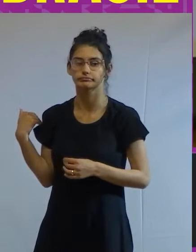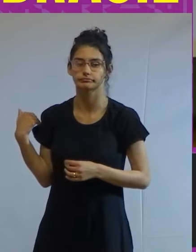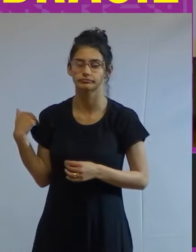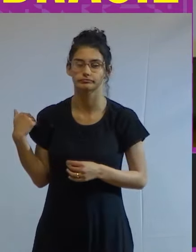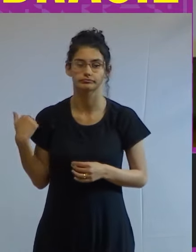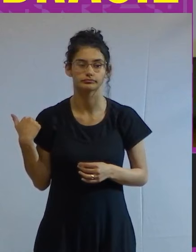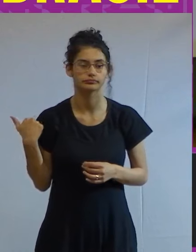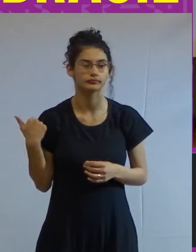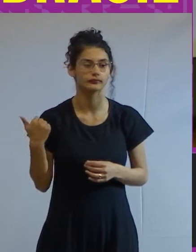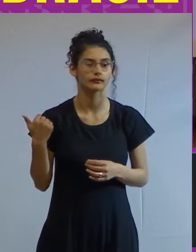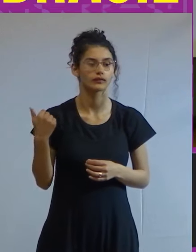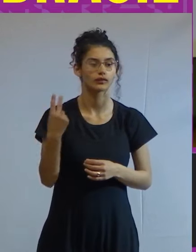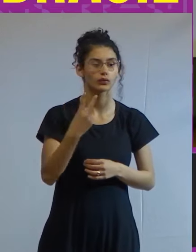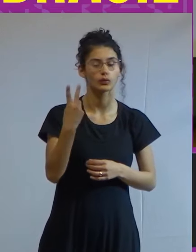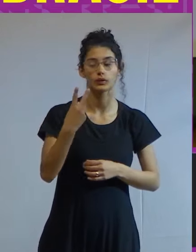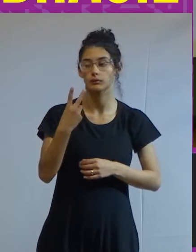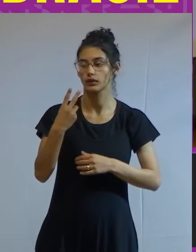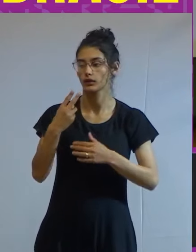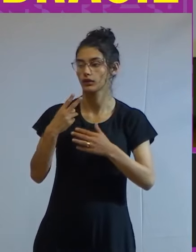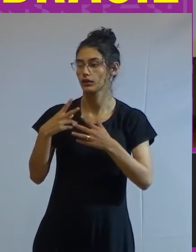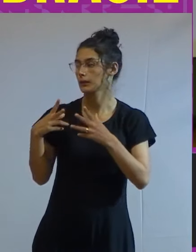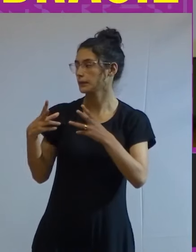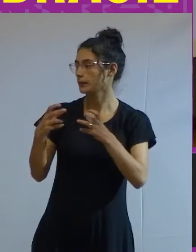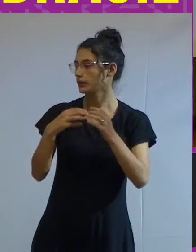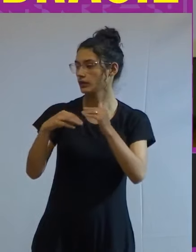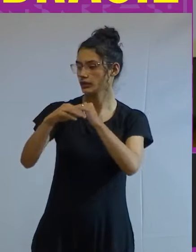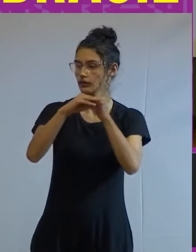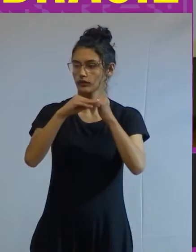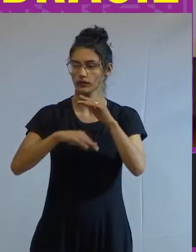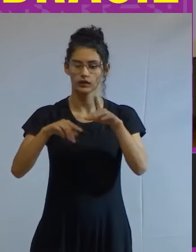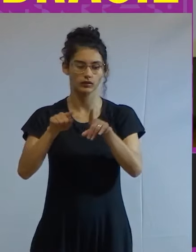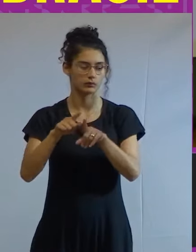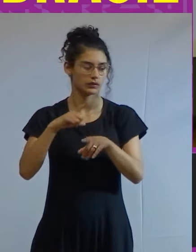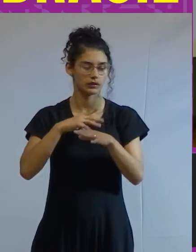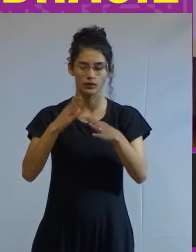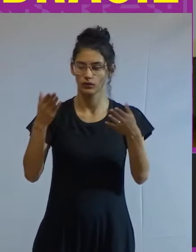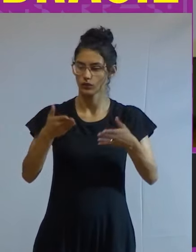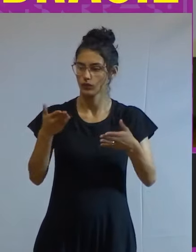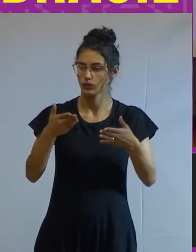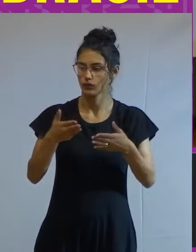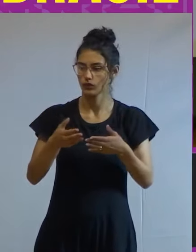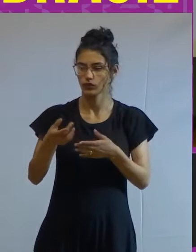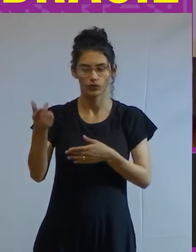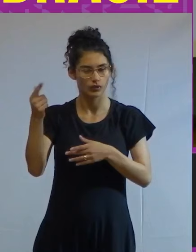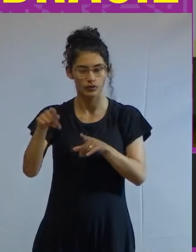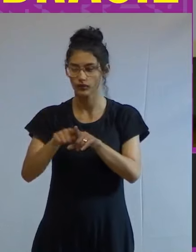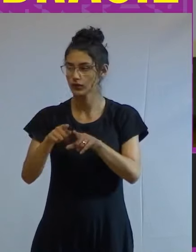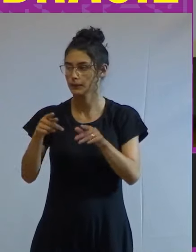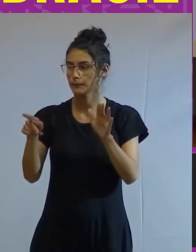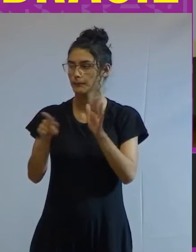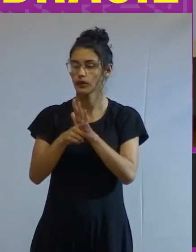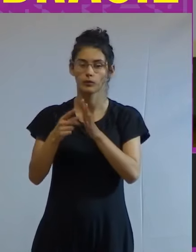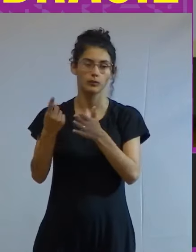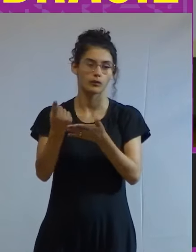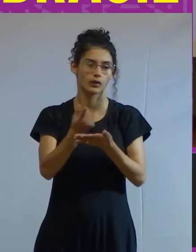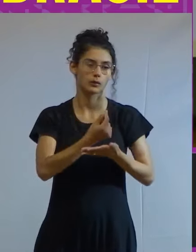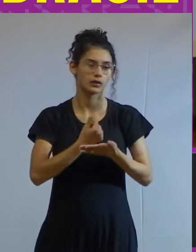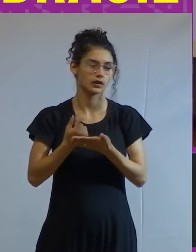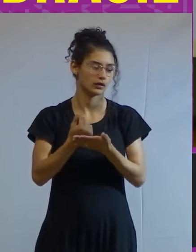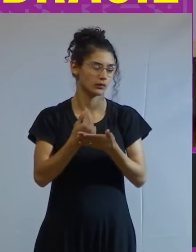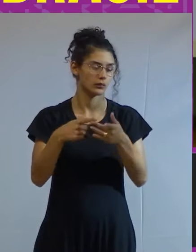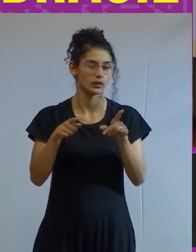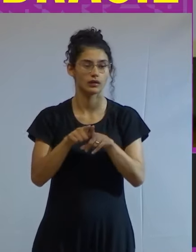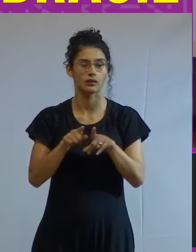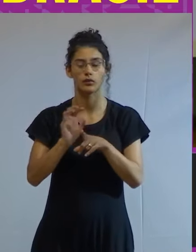duas outras coisas o nível de desigualdade que tem hoje é insustentável para o capitalismo e